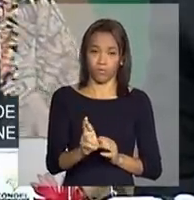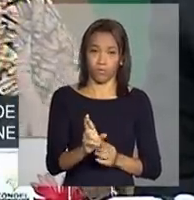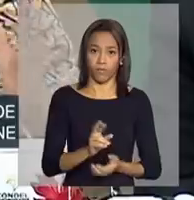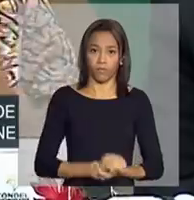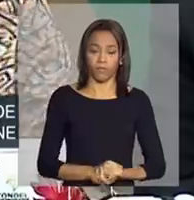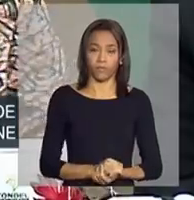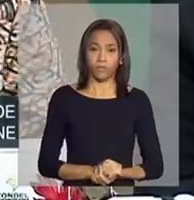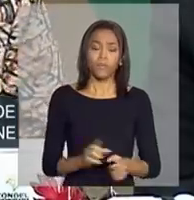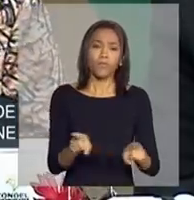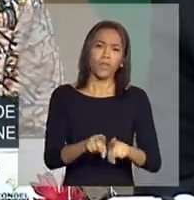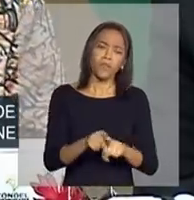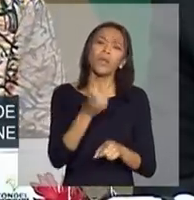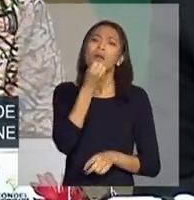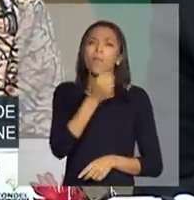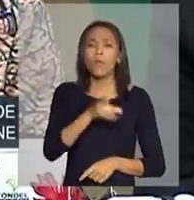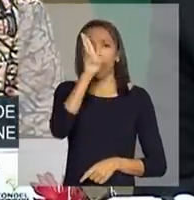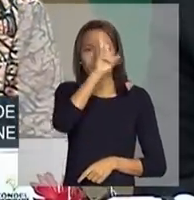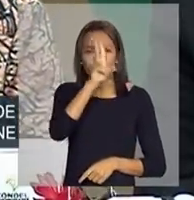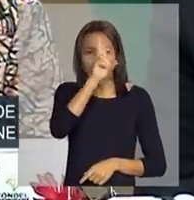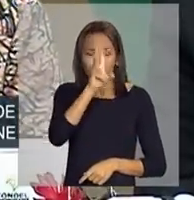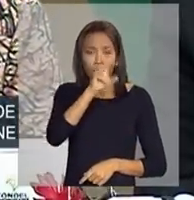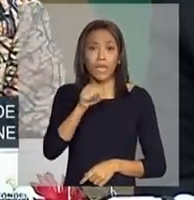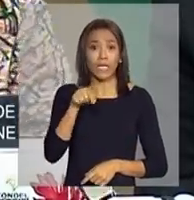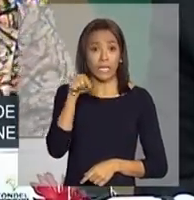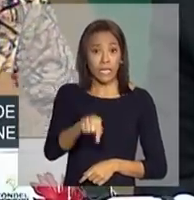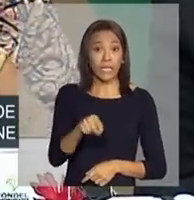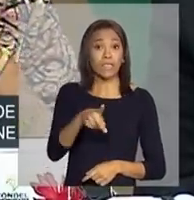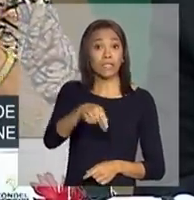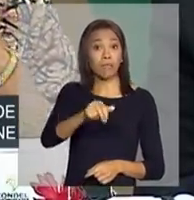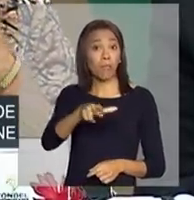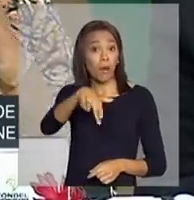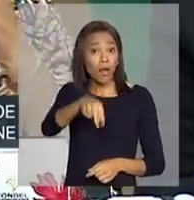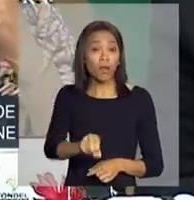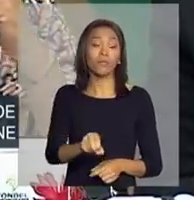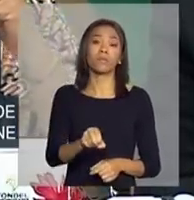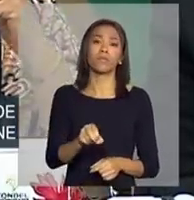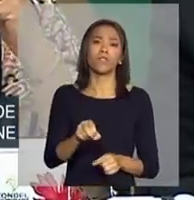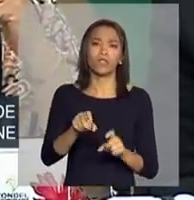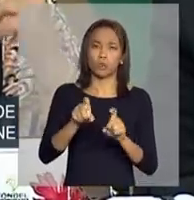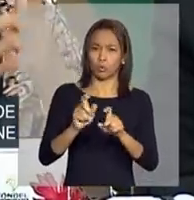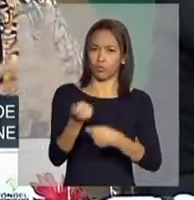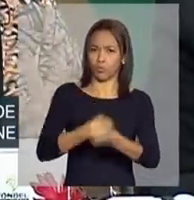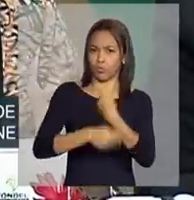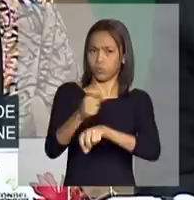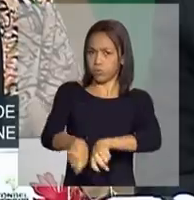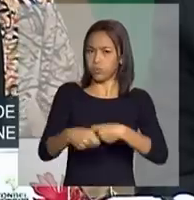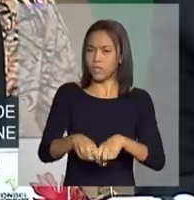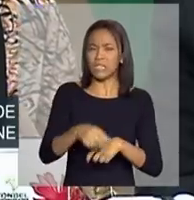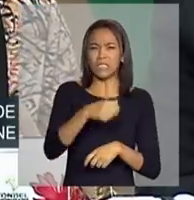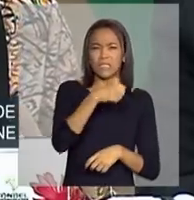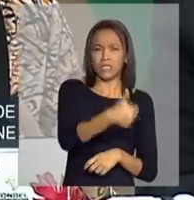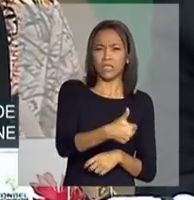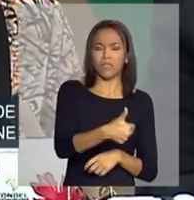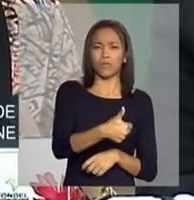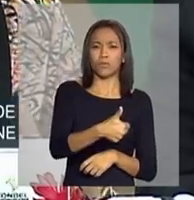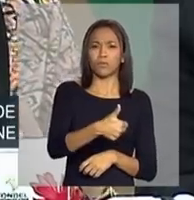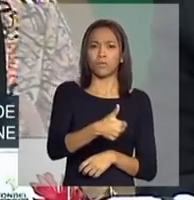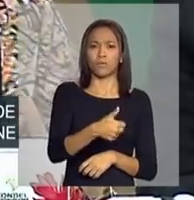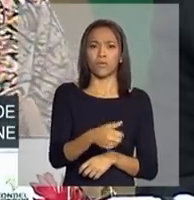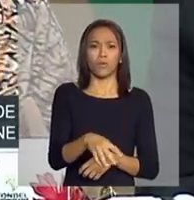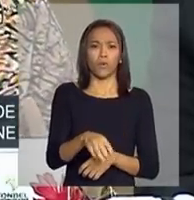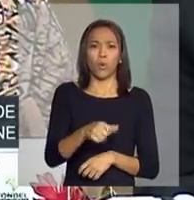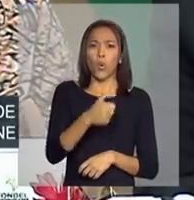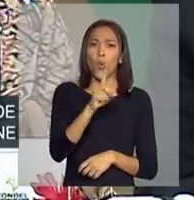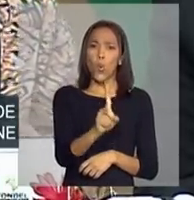E é bom lembrar que o plano safra do agronegócio chegou a R$ 101 milhão.